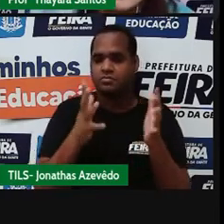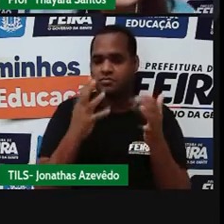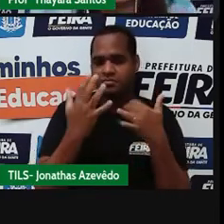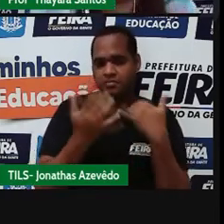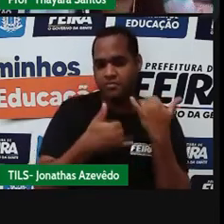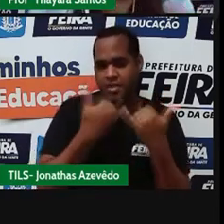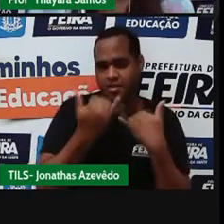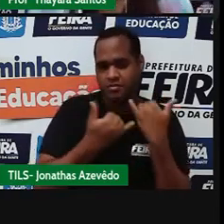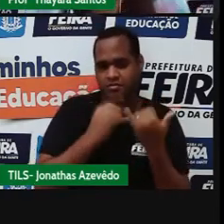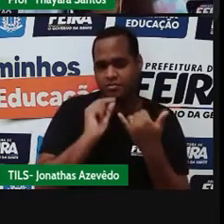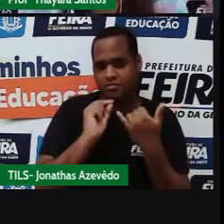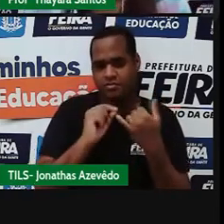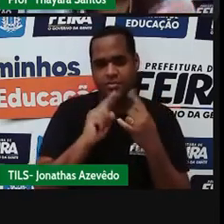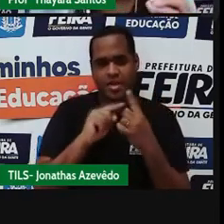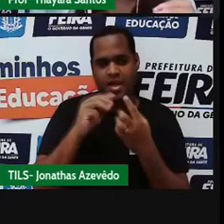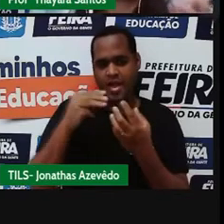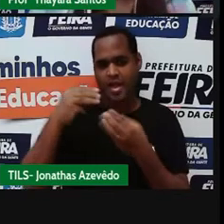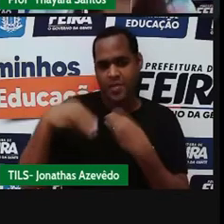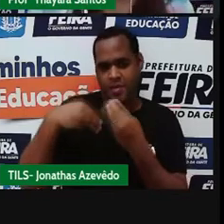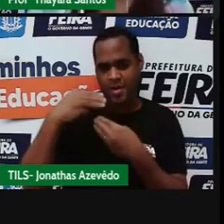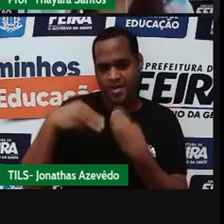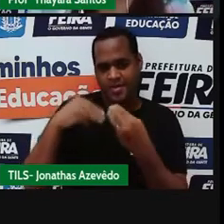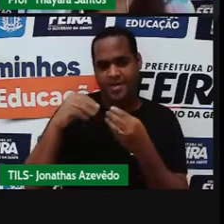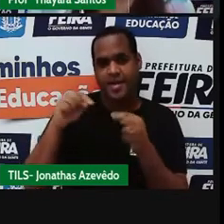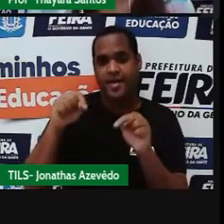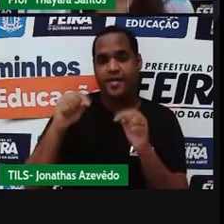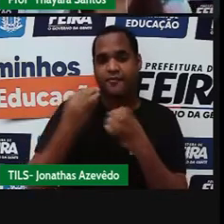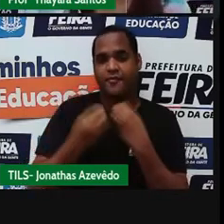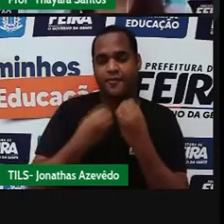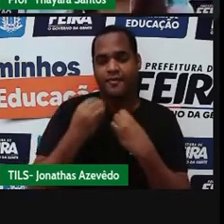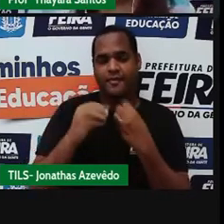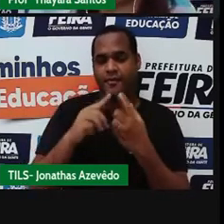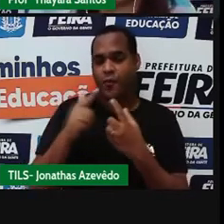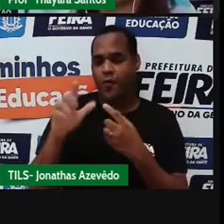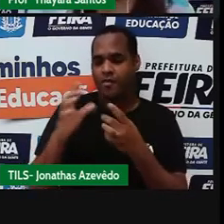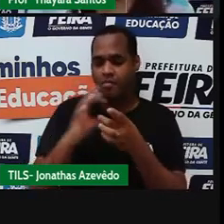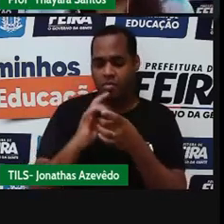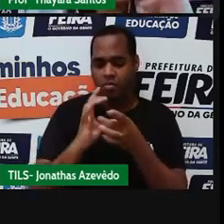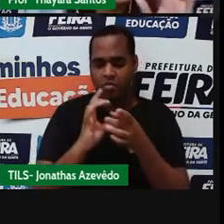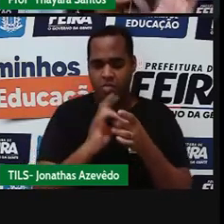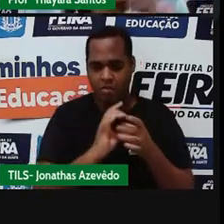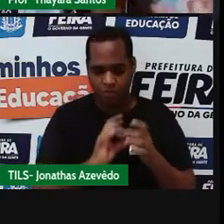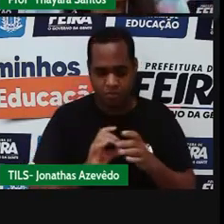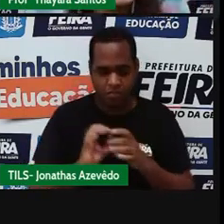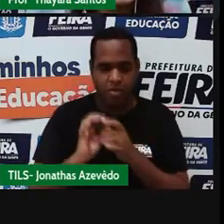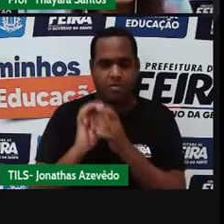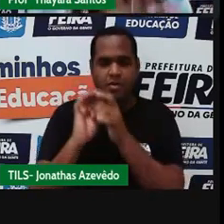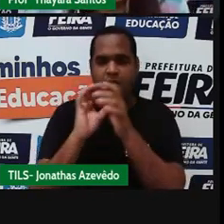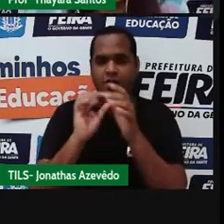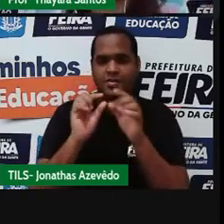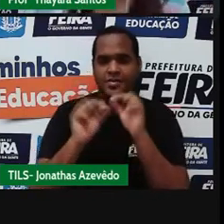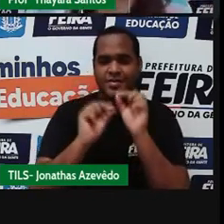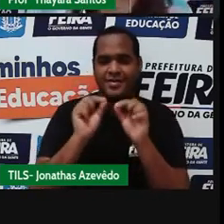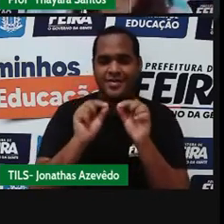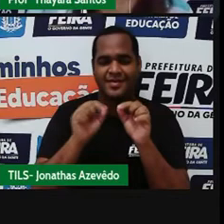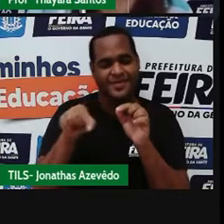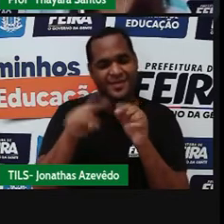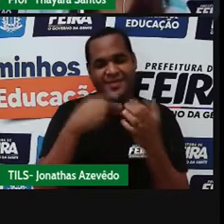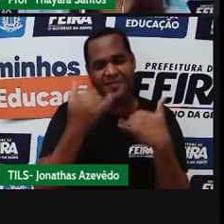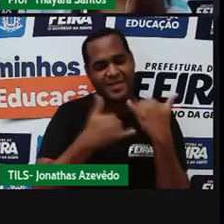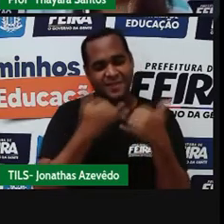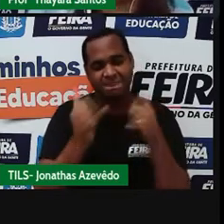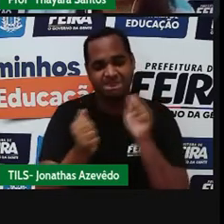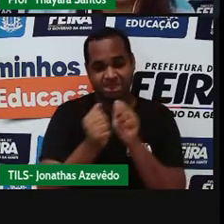com as moléculas, uma molécula única, se eu quero múltiplas moléculas, e aí a gente vai brincando aqui nesse